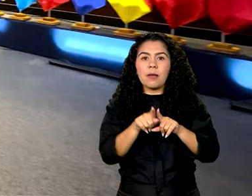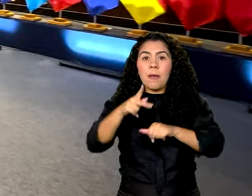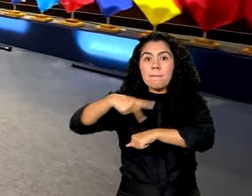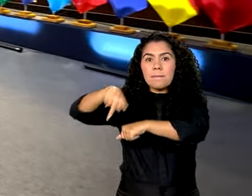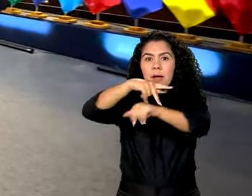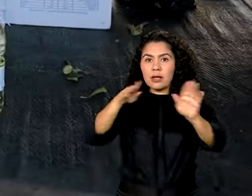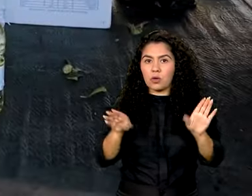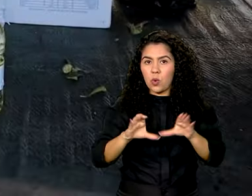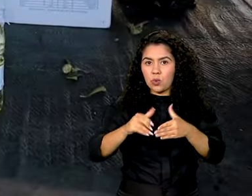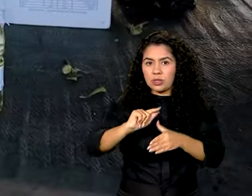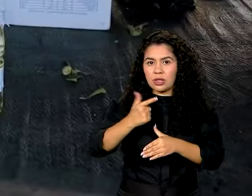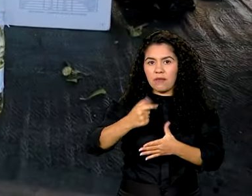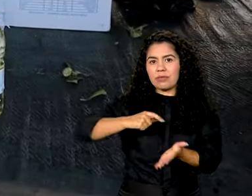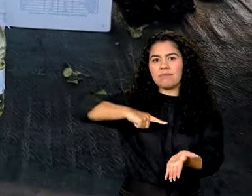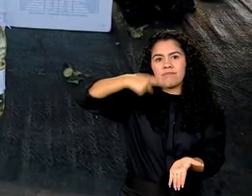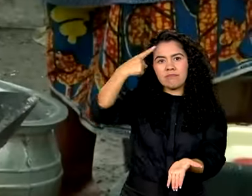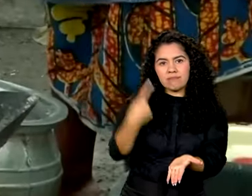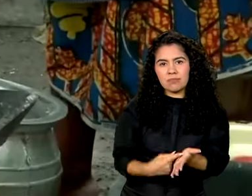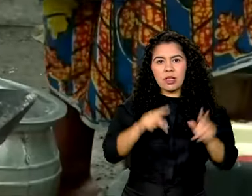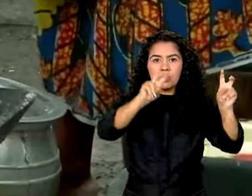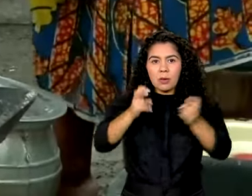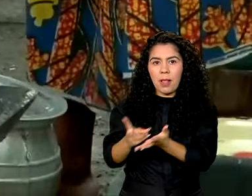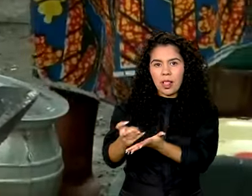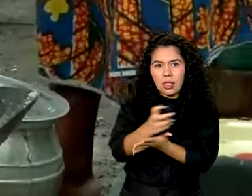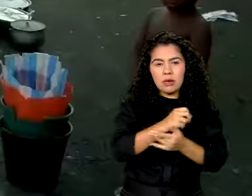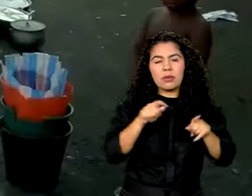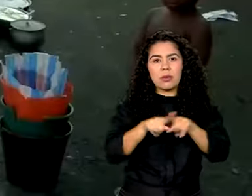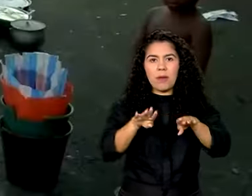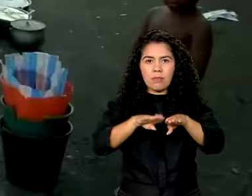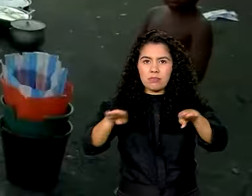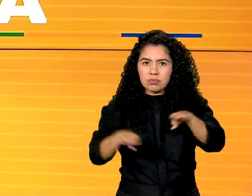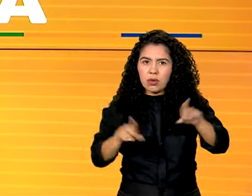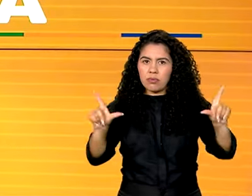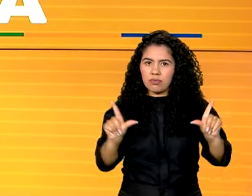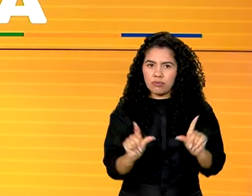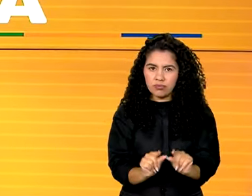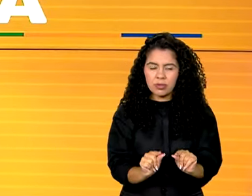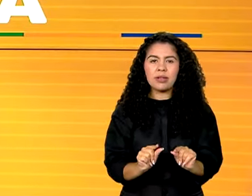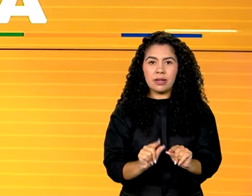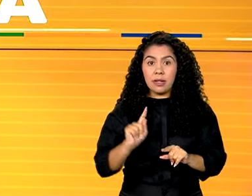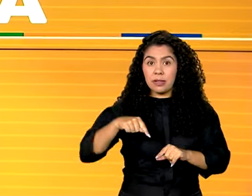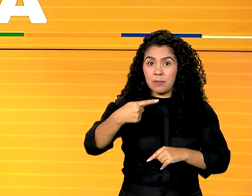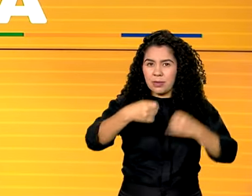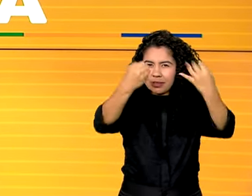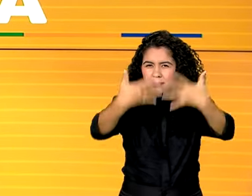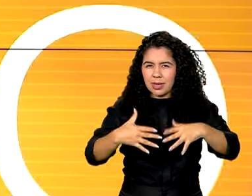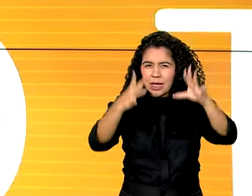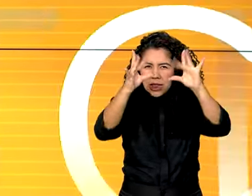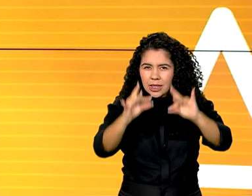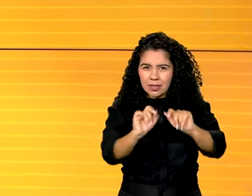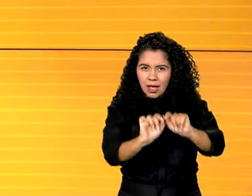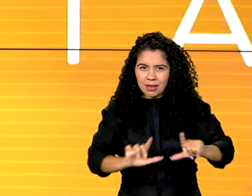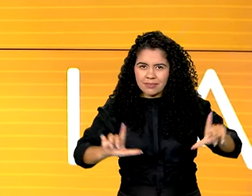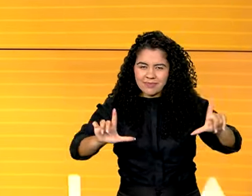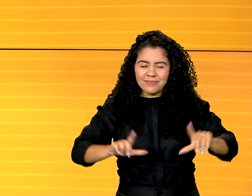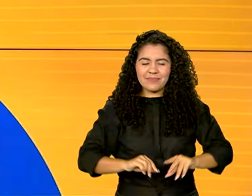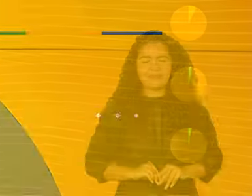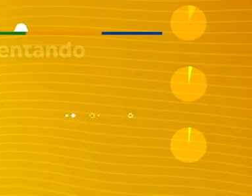firmam acordo com tributos e redução das desigualdades. A gente traz os detalhes já, já.